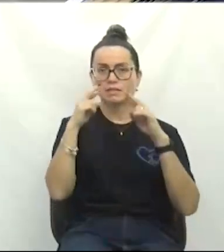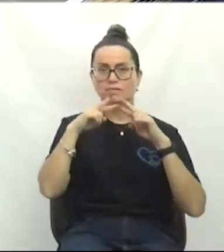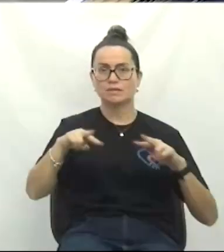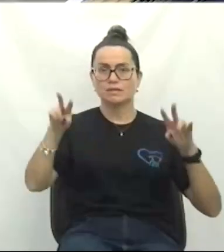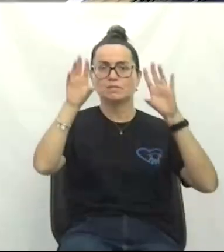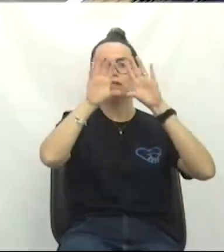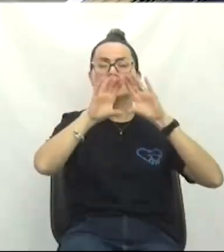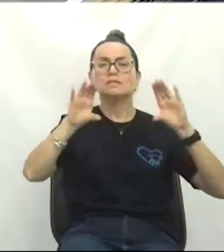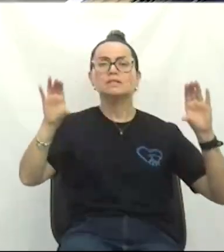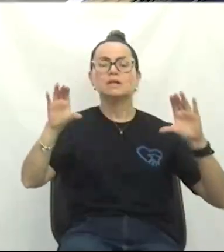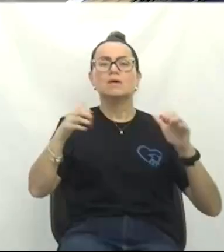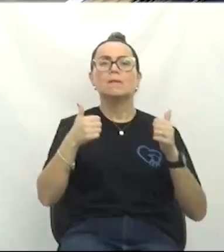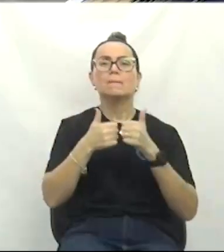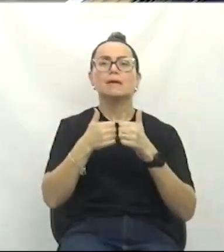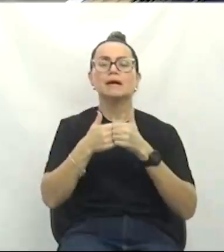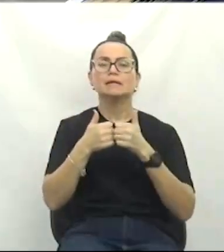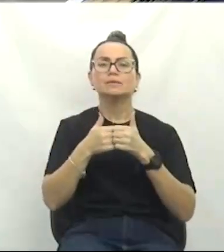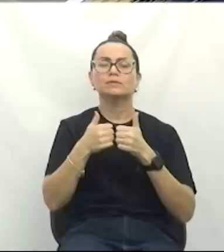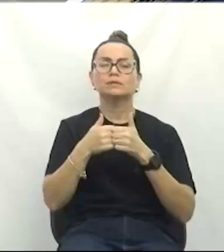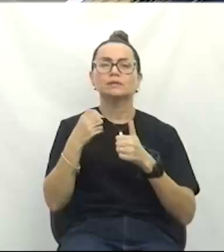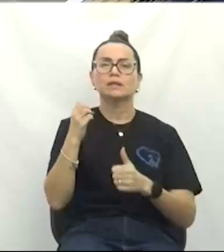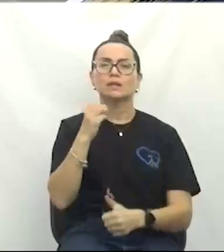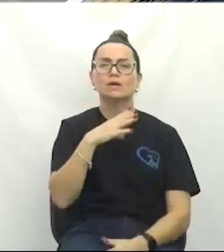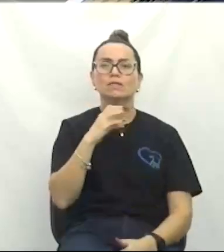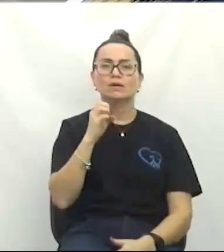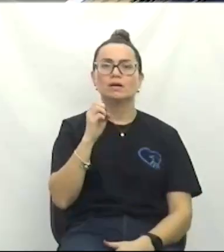da nova UBS Mineira Nova.